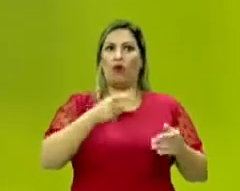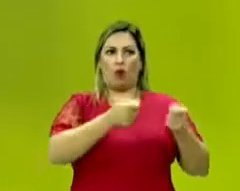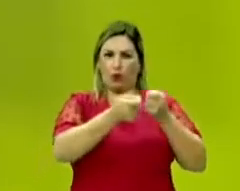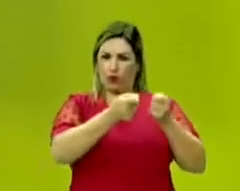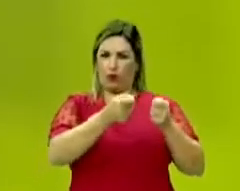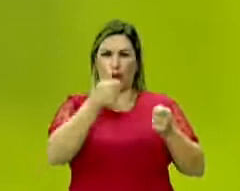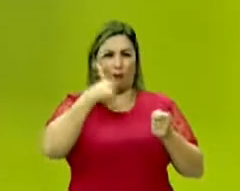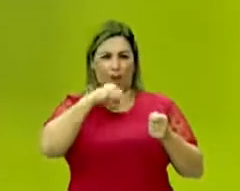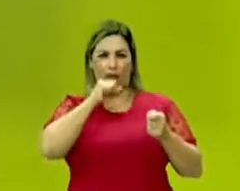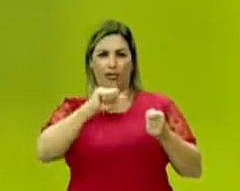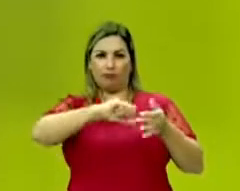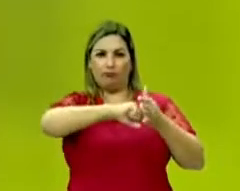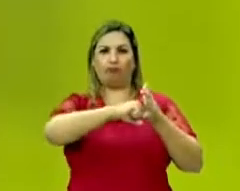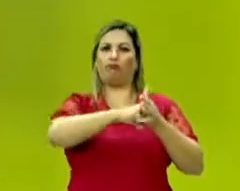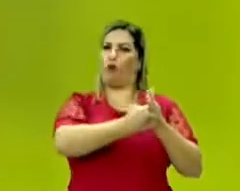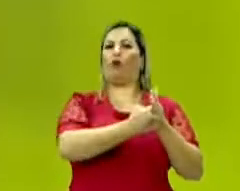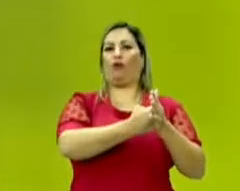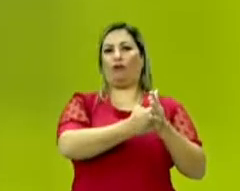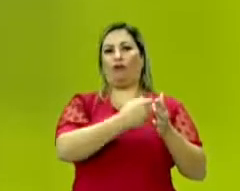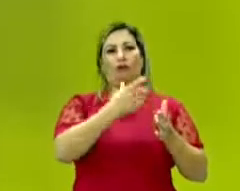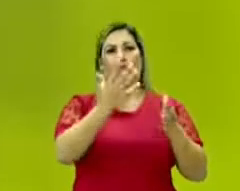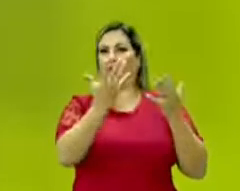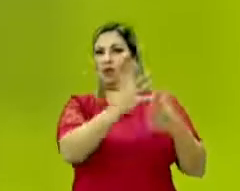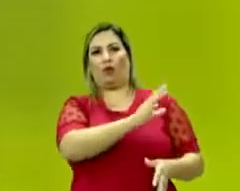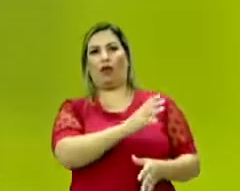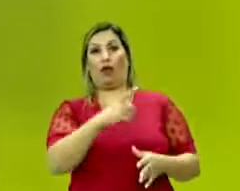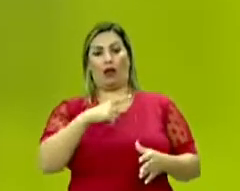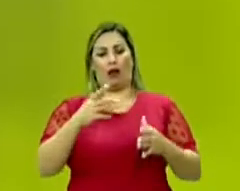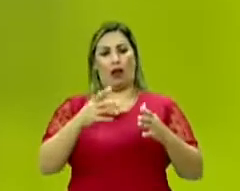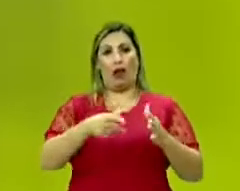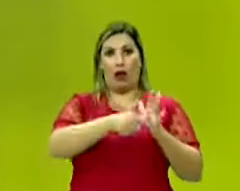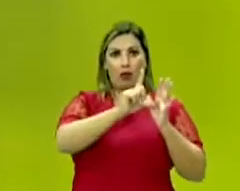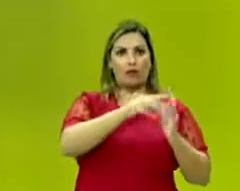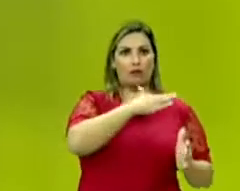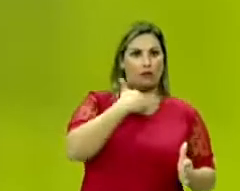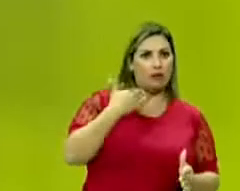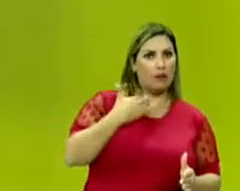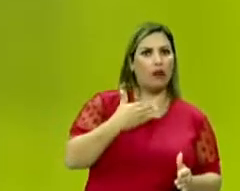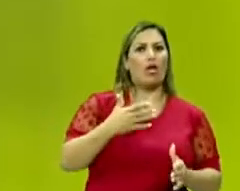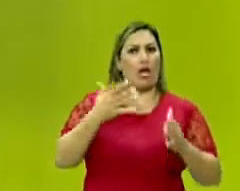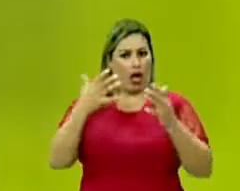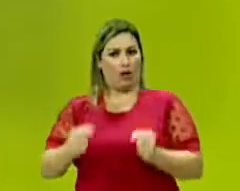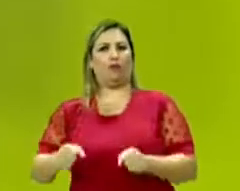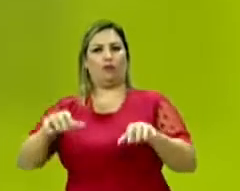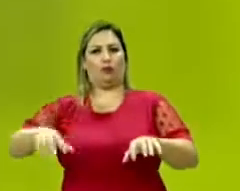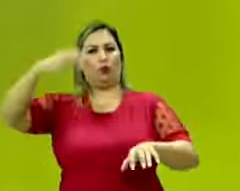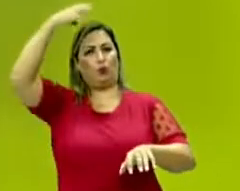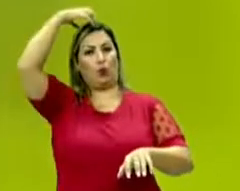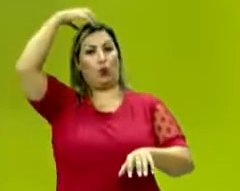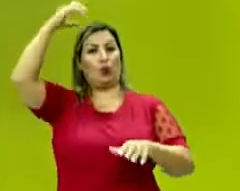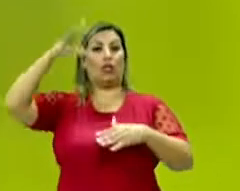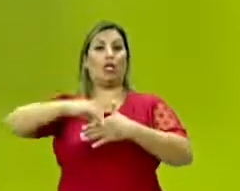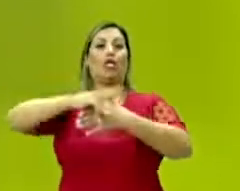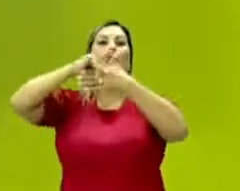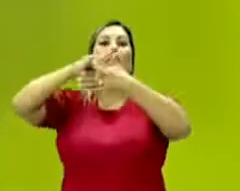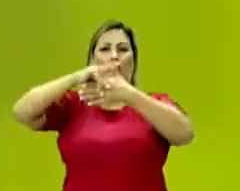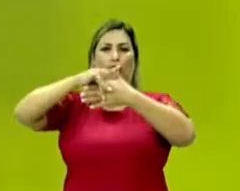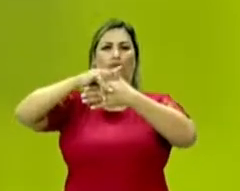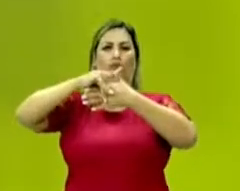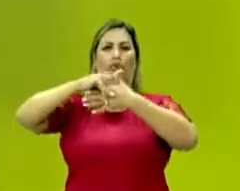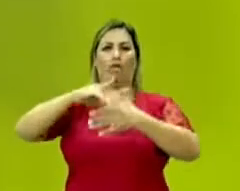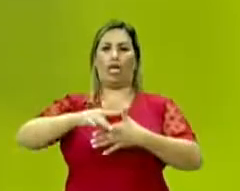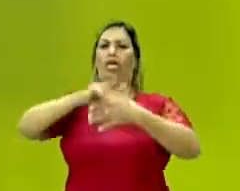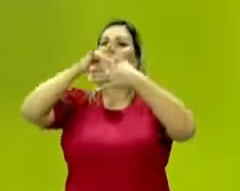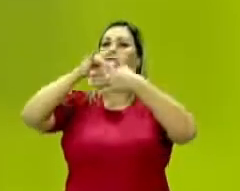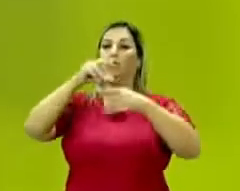Antes mesmo dela falecer, ele assumiu o trono. E ele teria, então, a liderança de